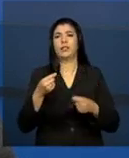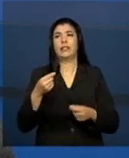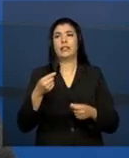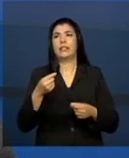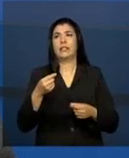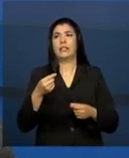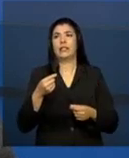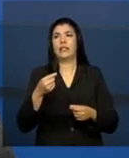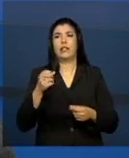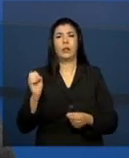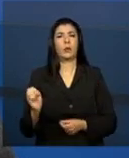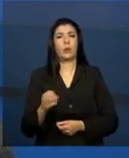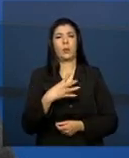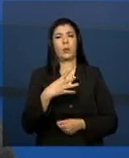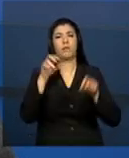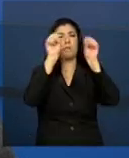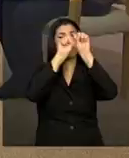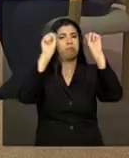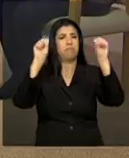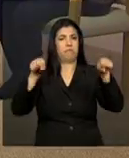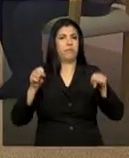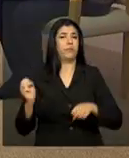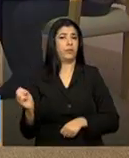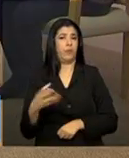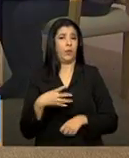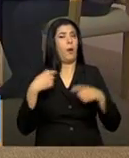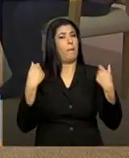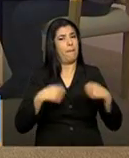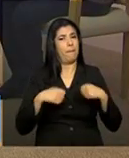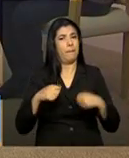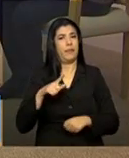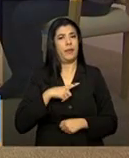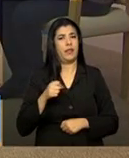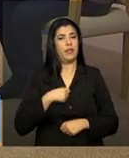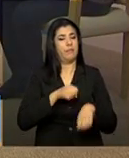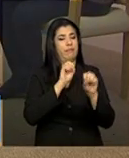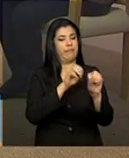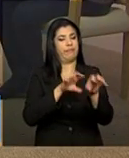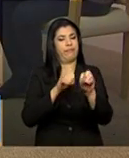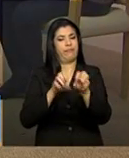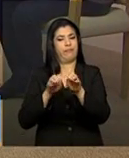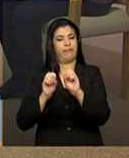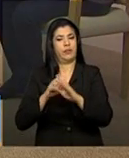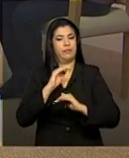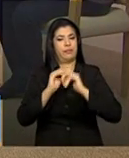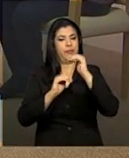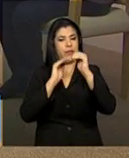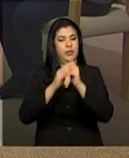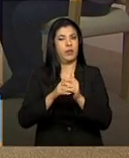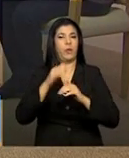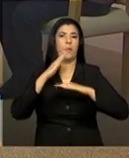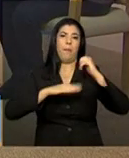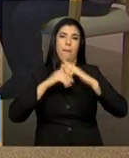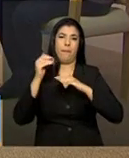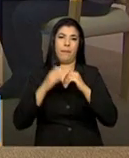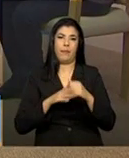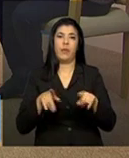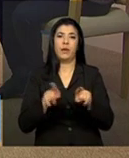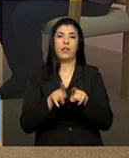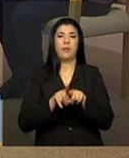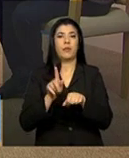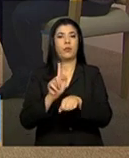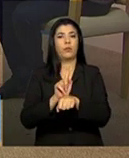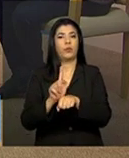requer uma capacitação dos profissionais, requer, do ponto de vista dos gestores municipais,